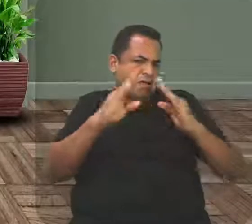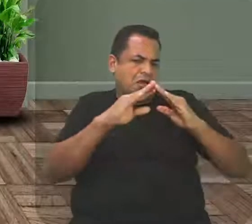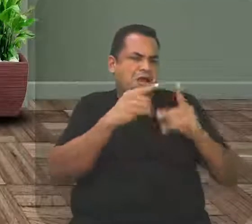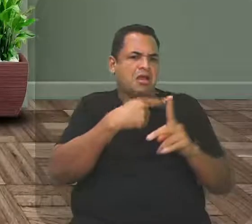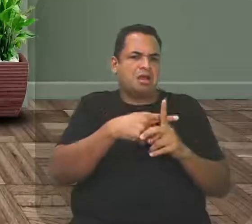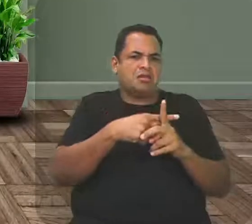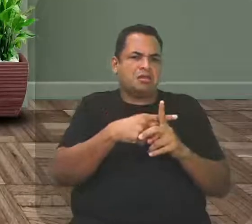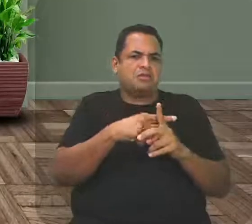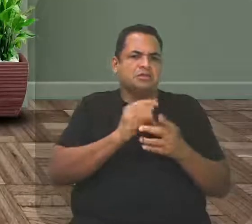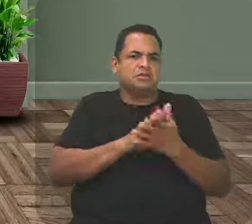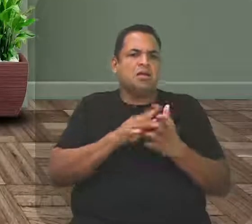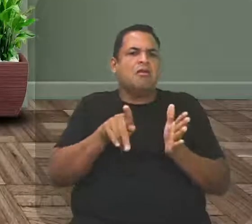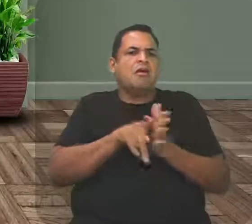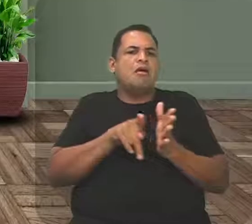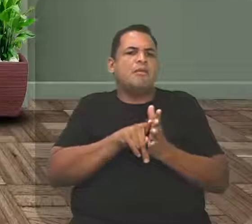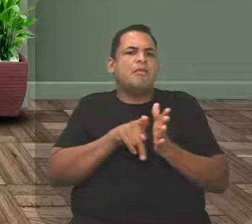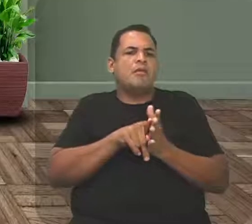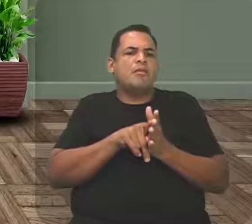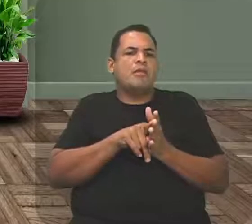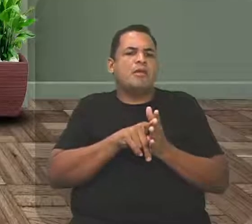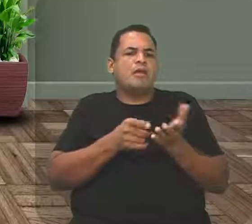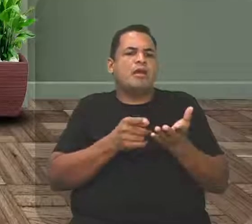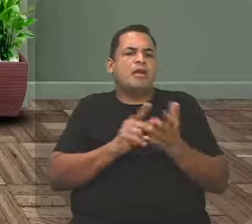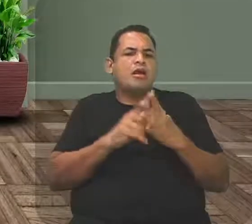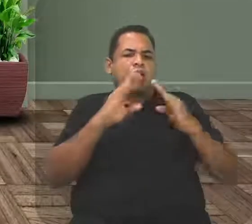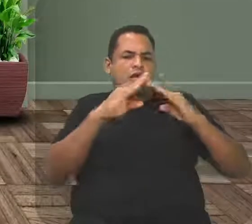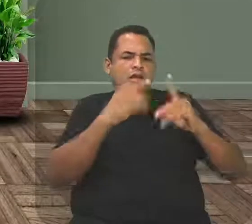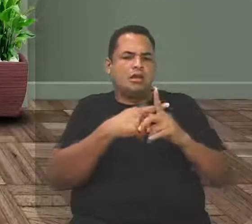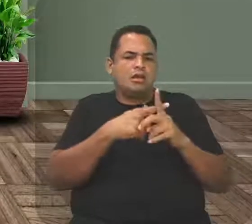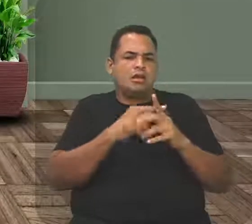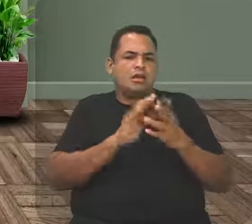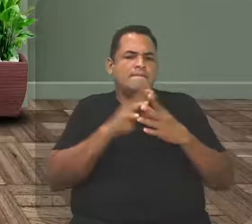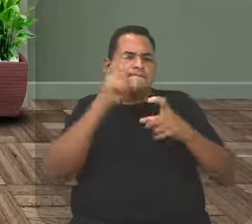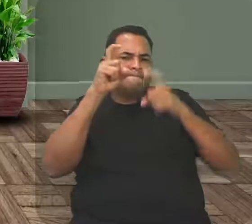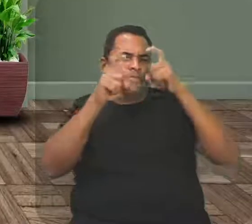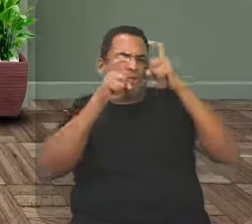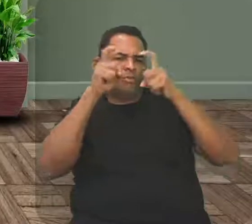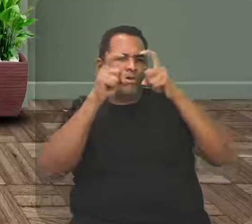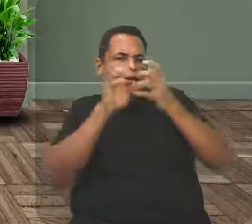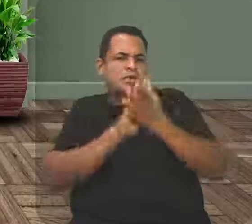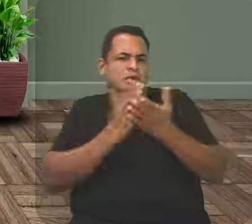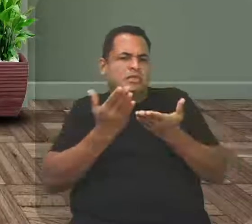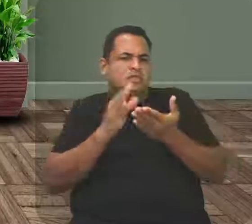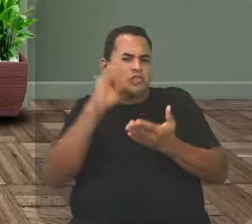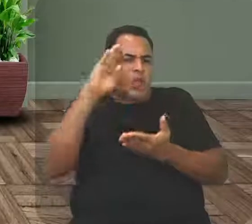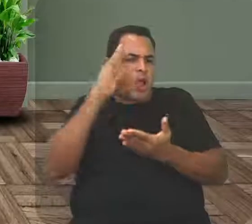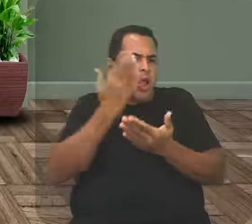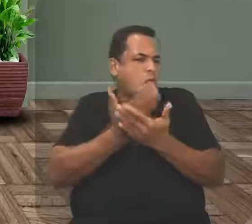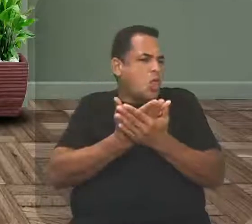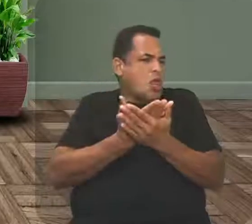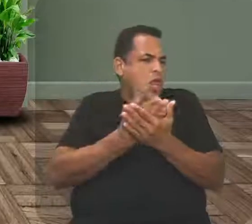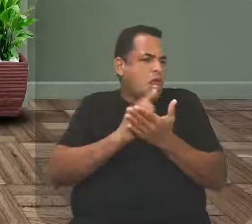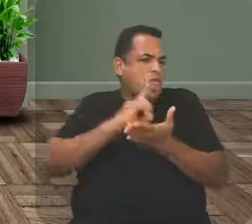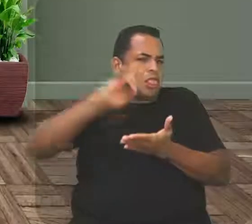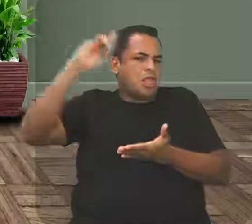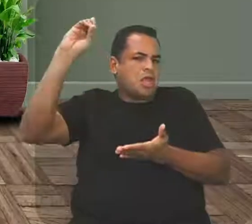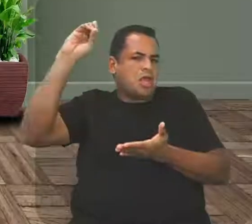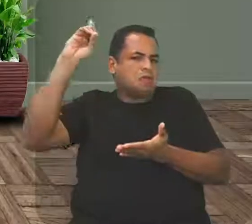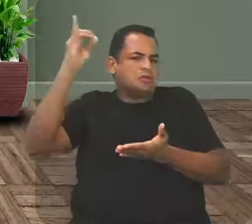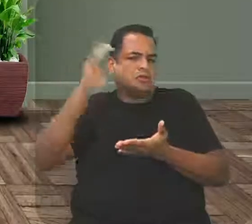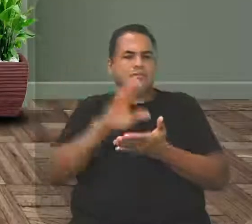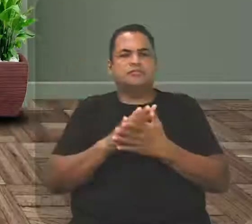produzidas para a igreja. Então, a preocupação era uma literatura teocêntrica, em que Deus está no centro. Já o